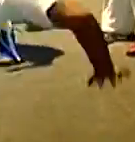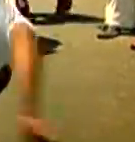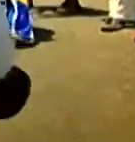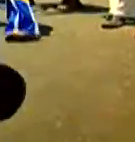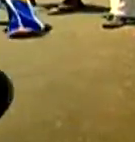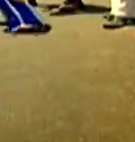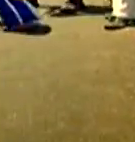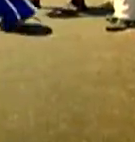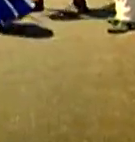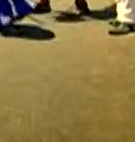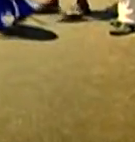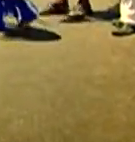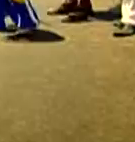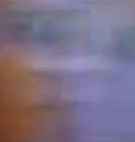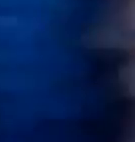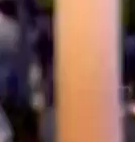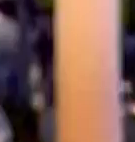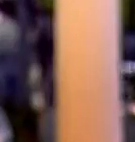Olá,